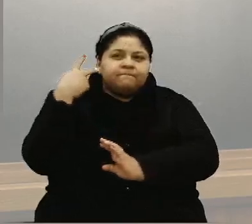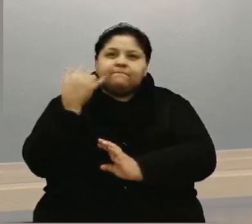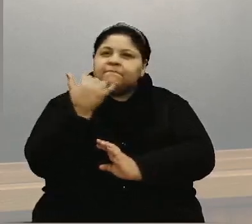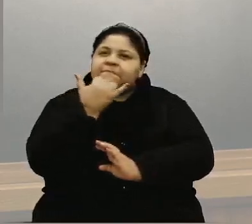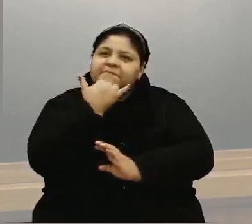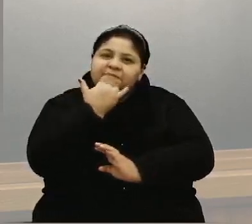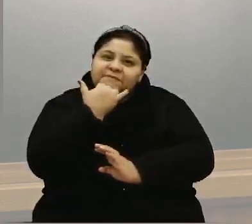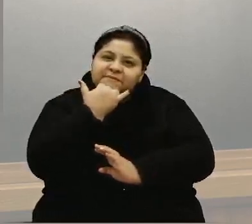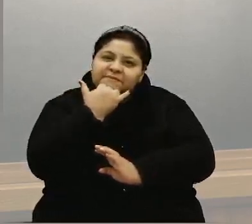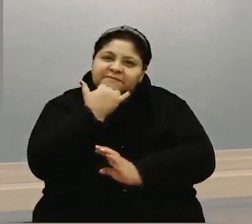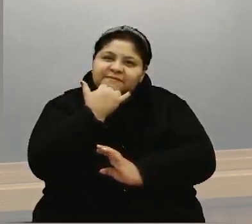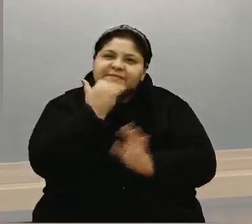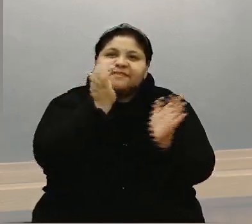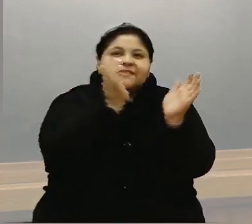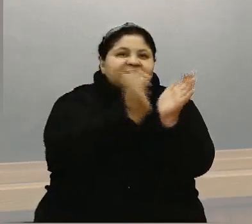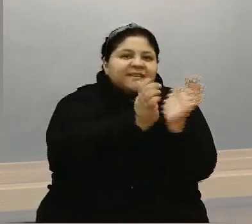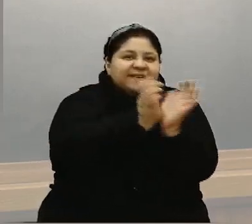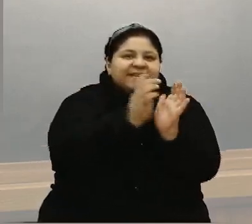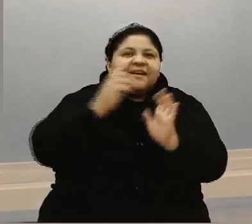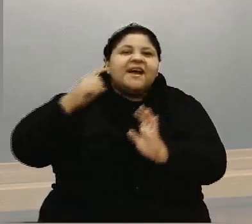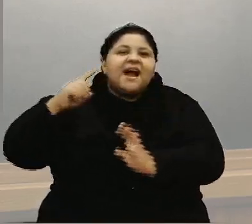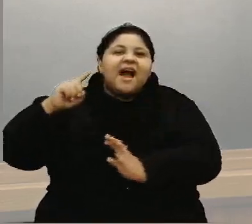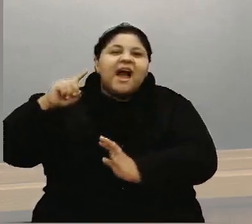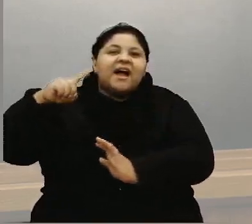opa, desculpa, minhas colegas advogadas,